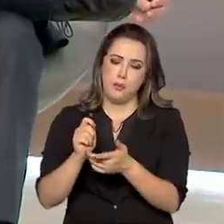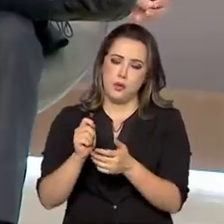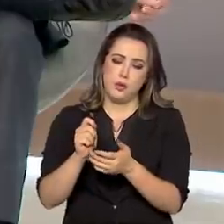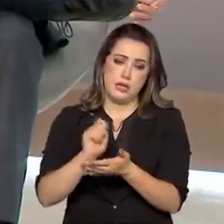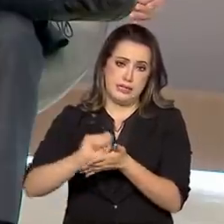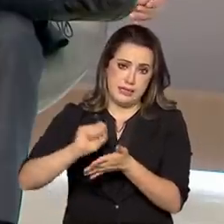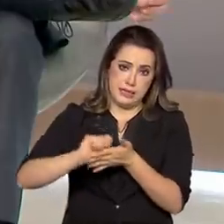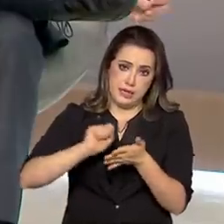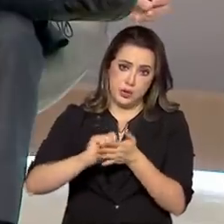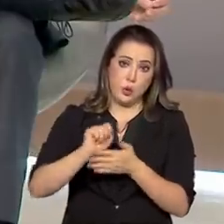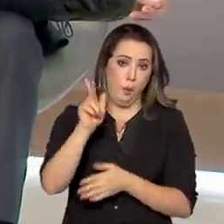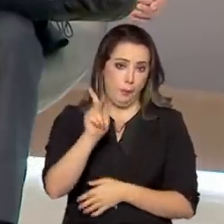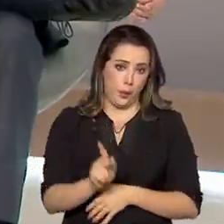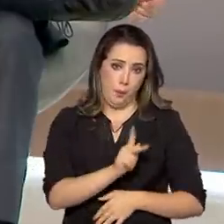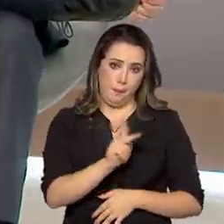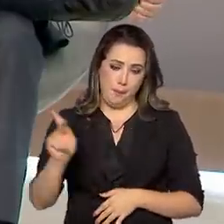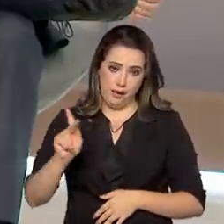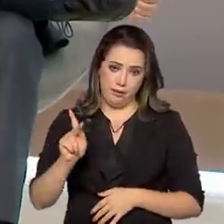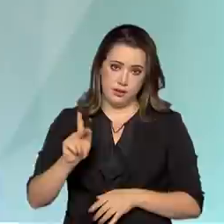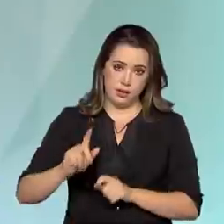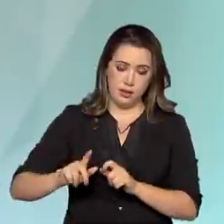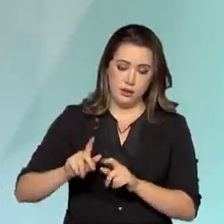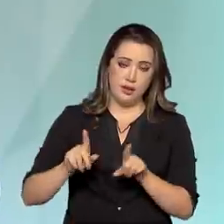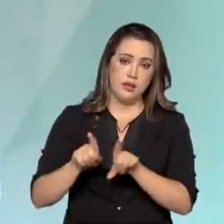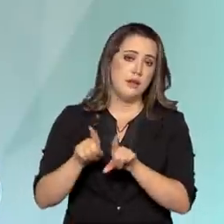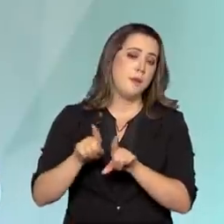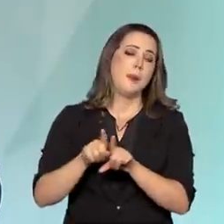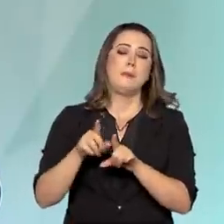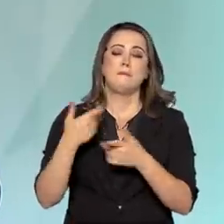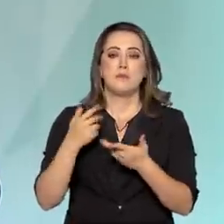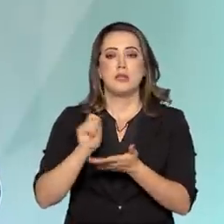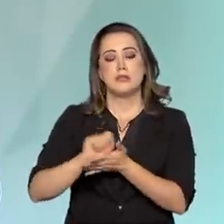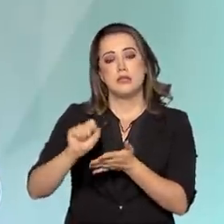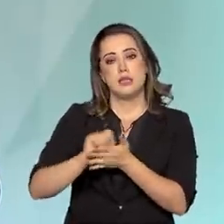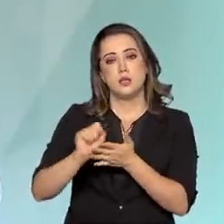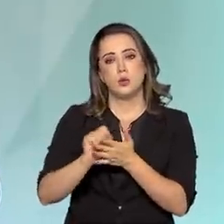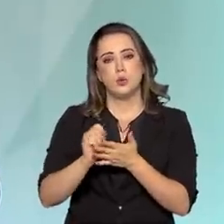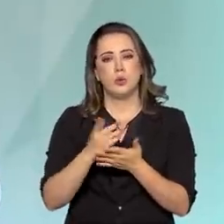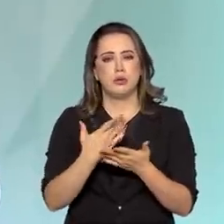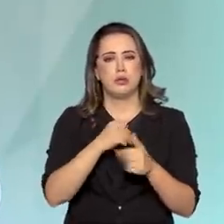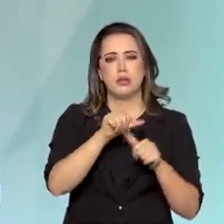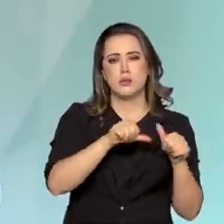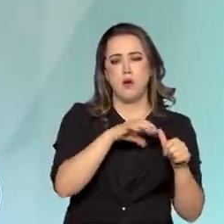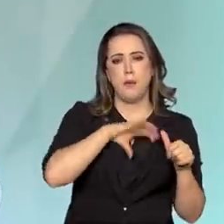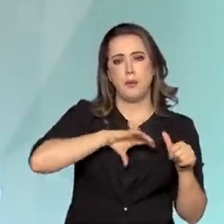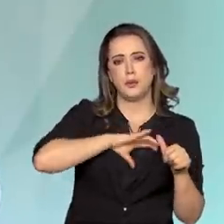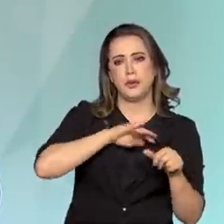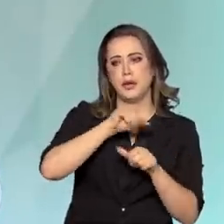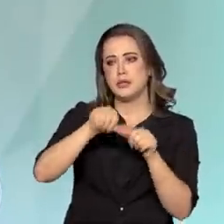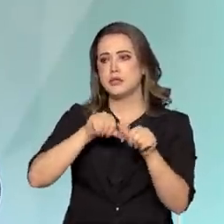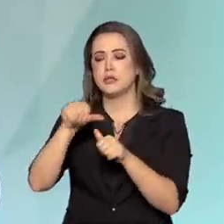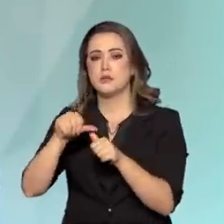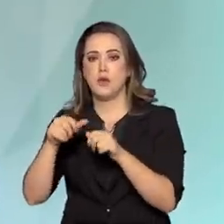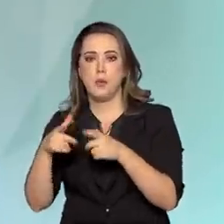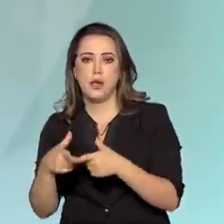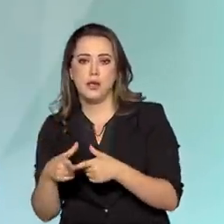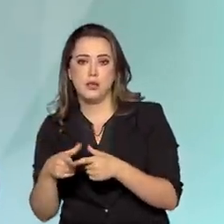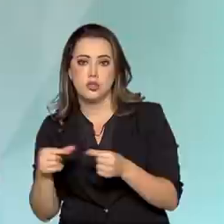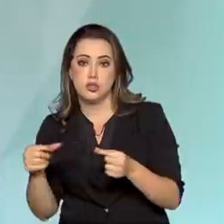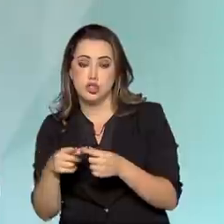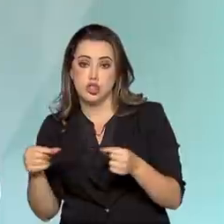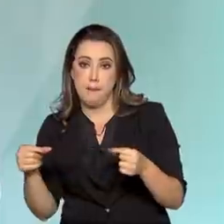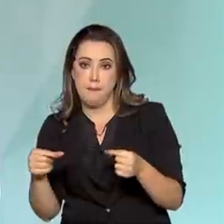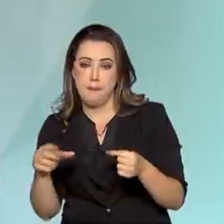japonês. Isso já foi até apresentado no Japão, a partir de um item nosso, isso foi reproduzido, foi um sucesso no Japão. Então, assim, a nossa